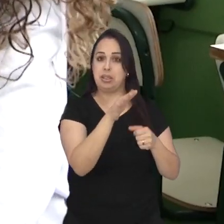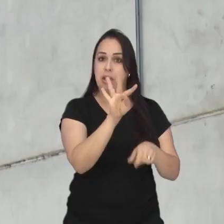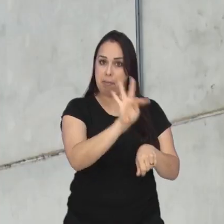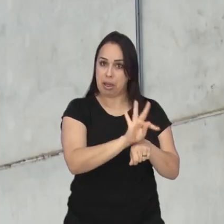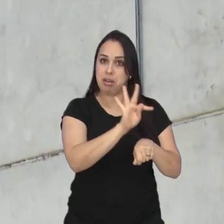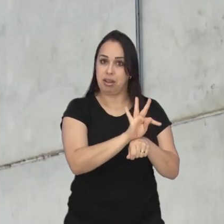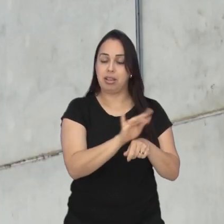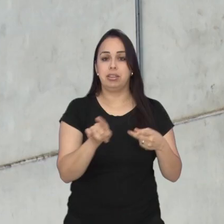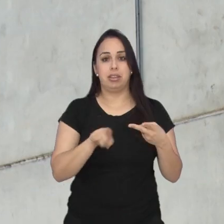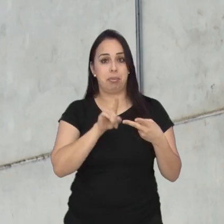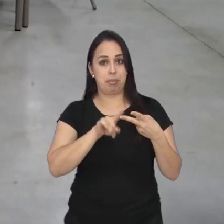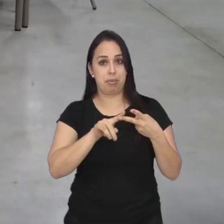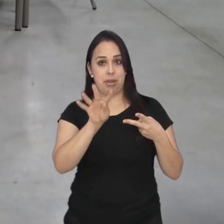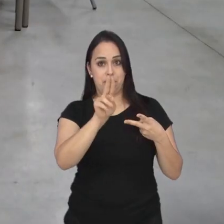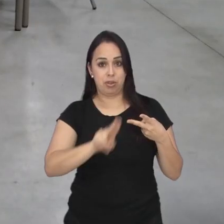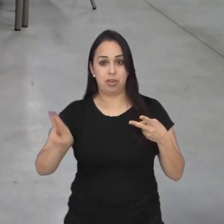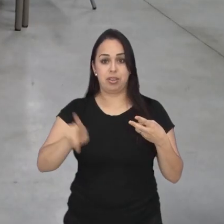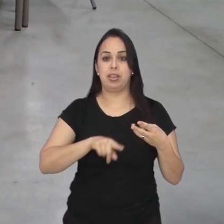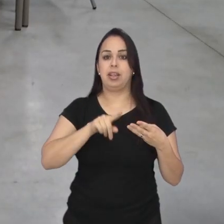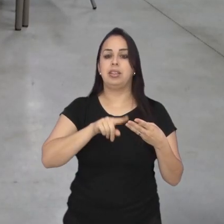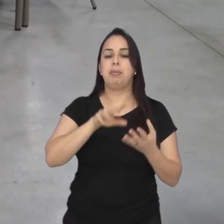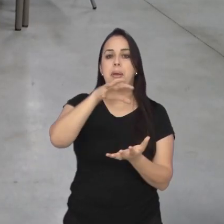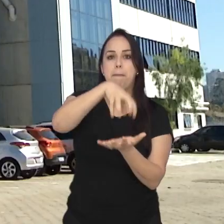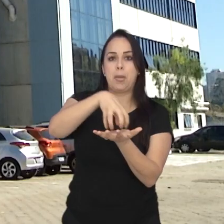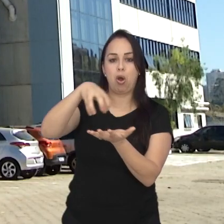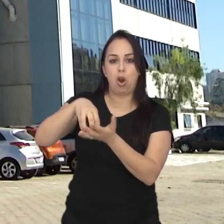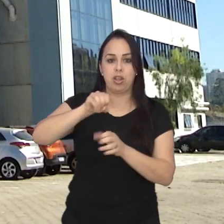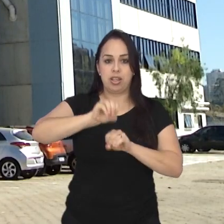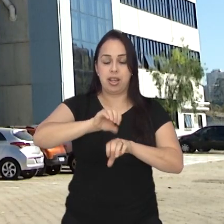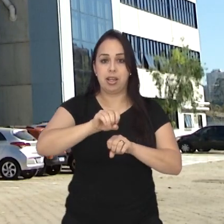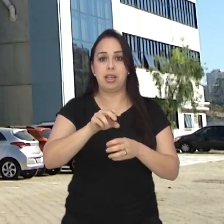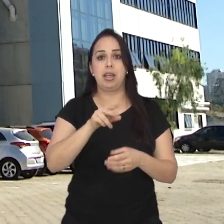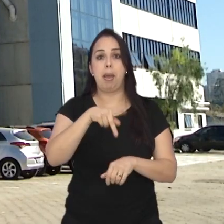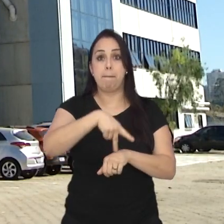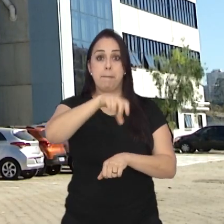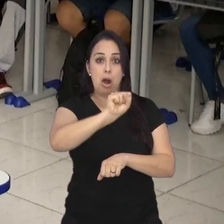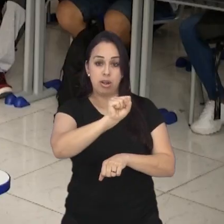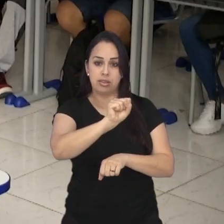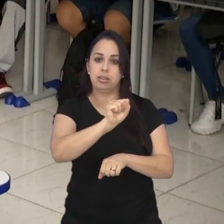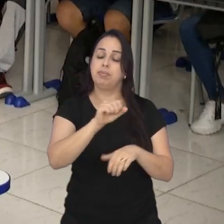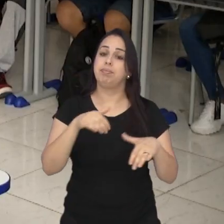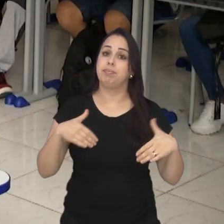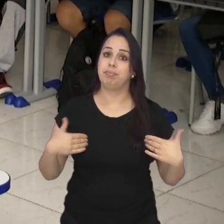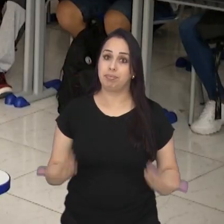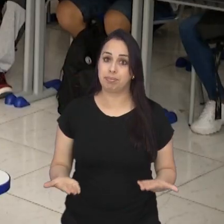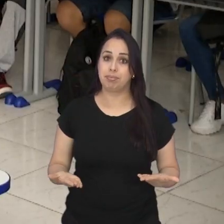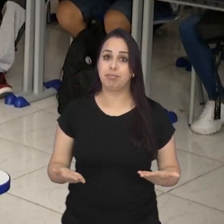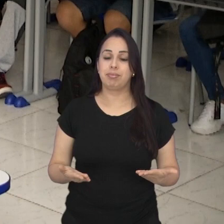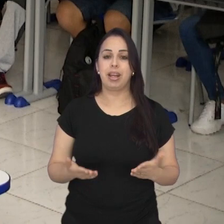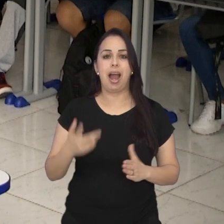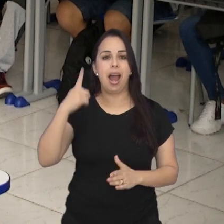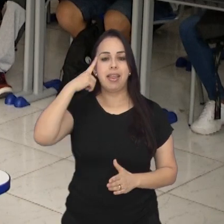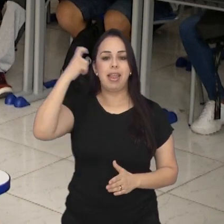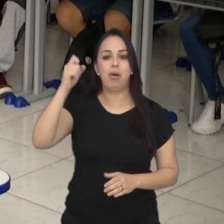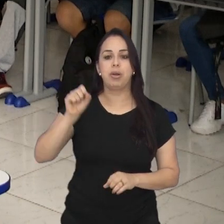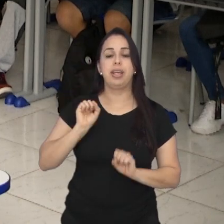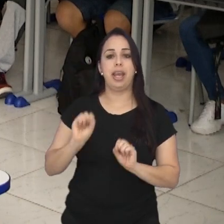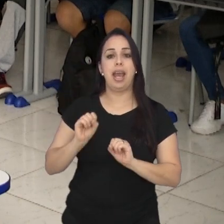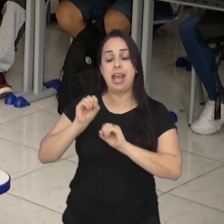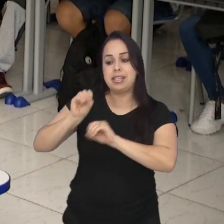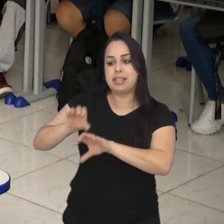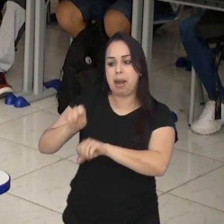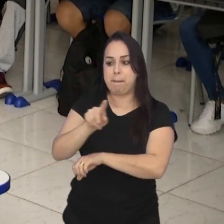técnico, além de universidades, polos educacionais e pós-graduação. Ou seja, a ideia é capacitar